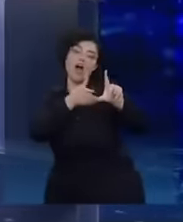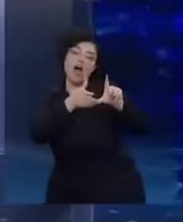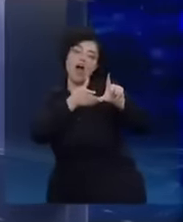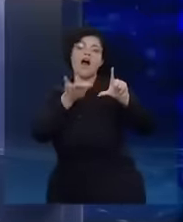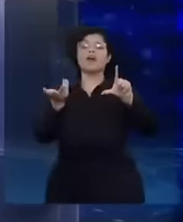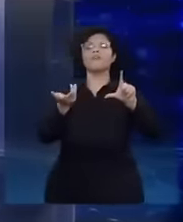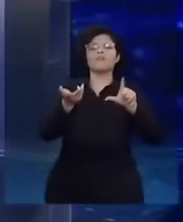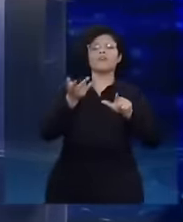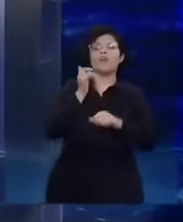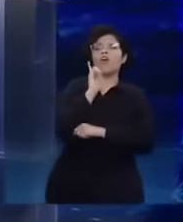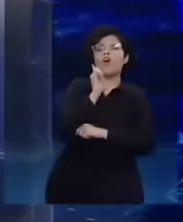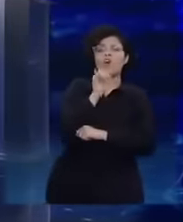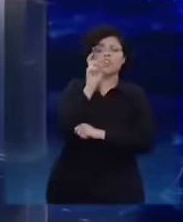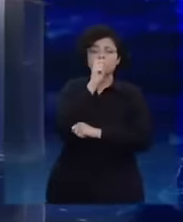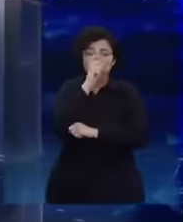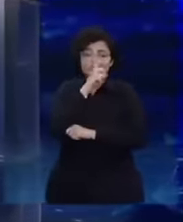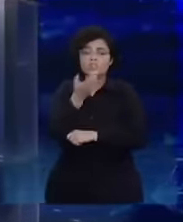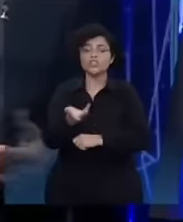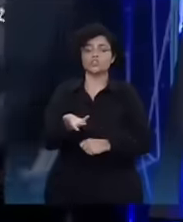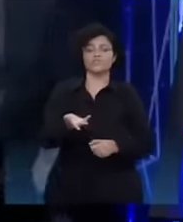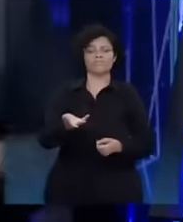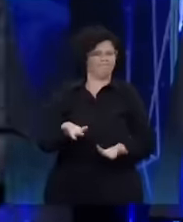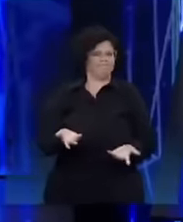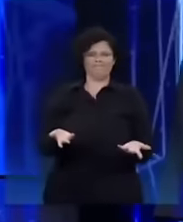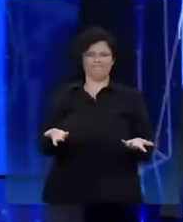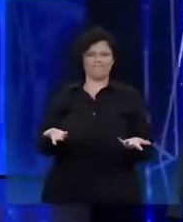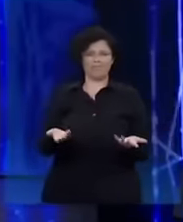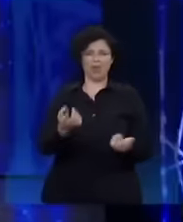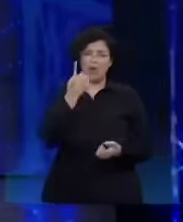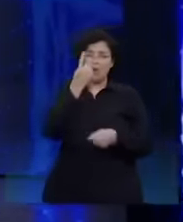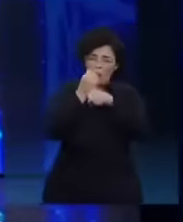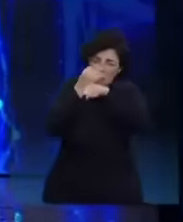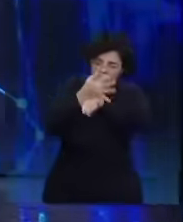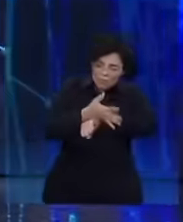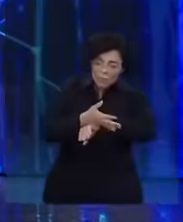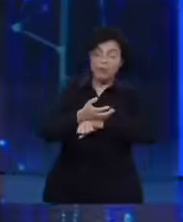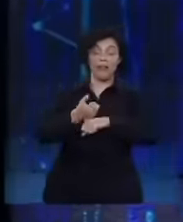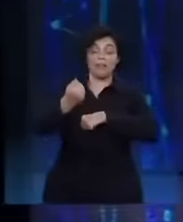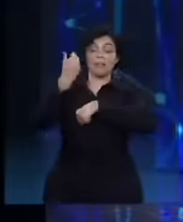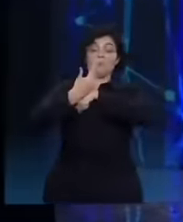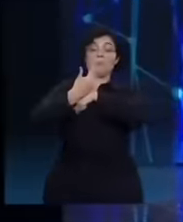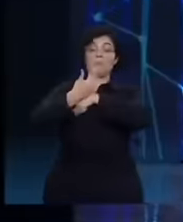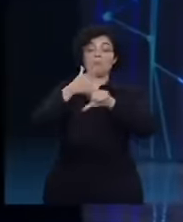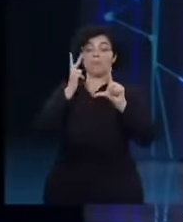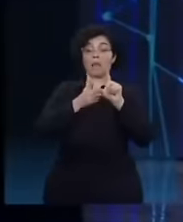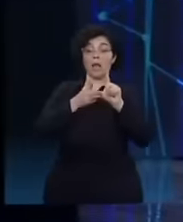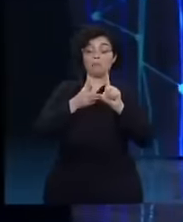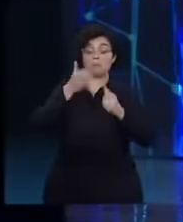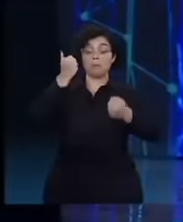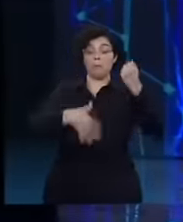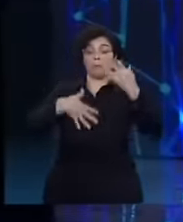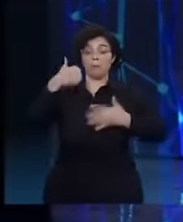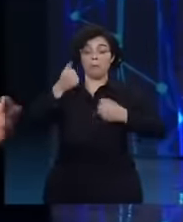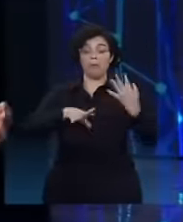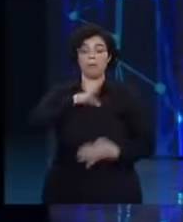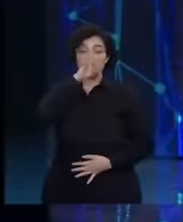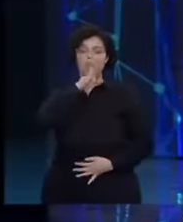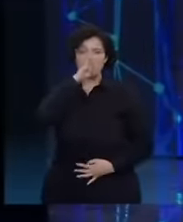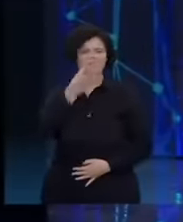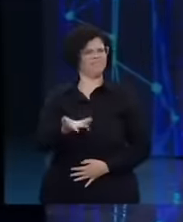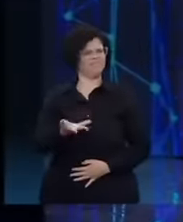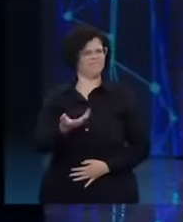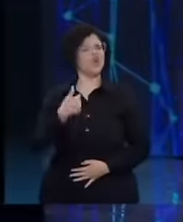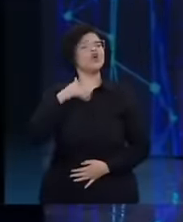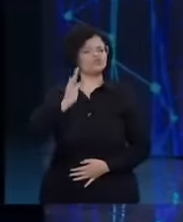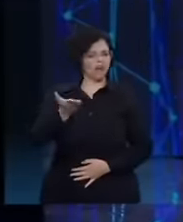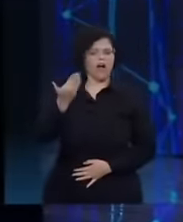conta uma mentira, sabe, até levanta até uma hora da manhã para fazer live. Eu, sinceramente, acho, eu já participei de outras